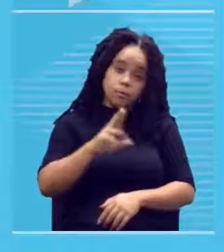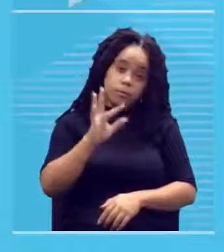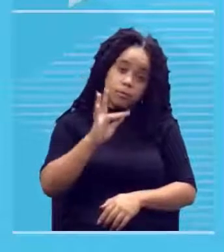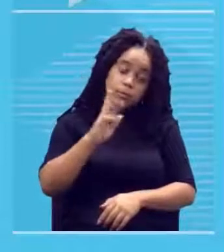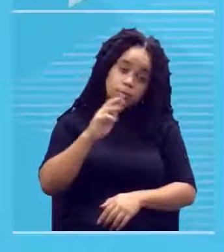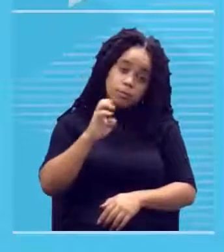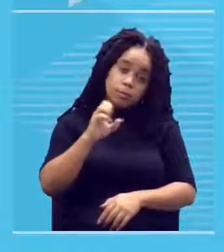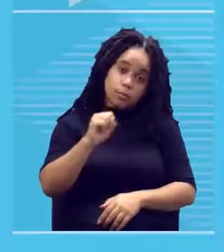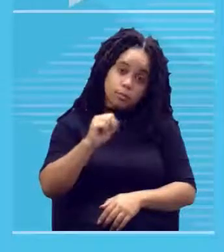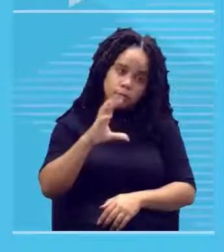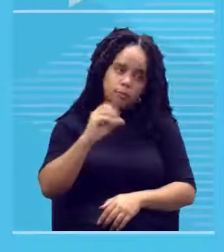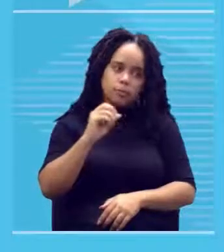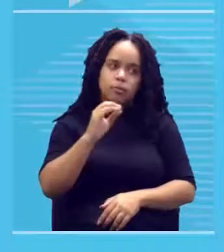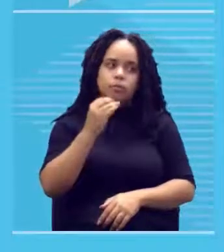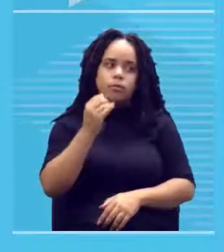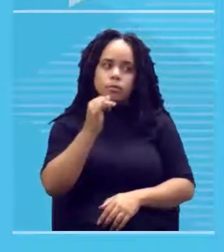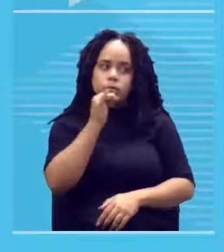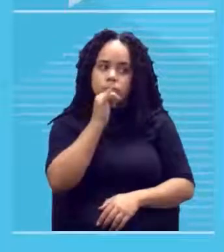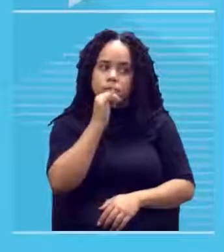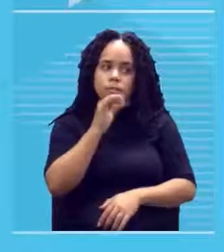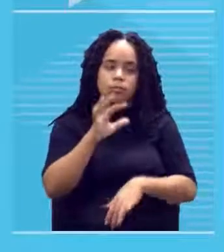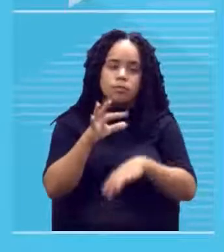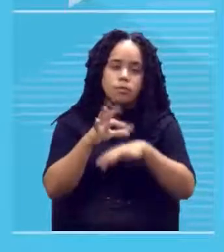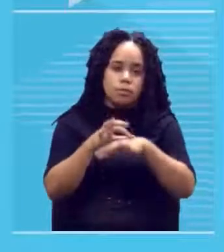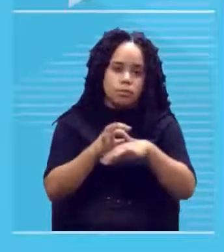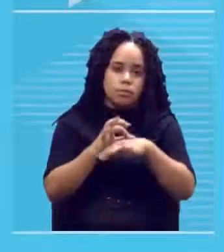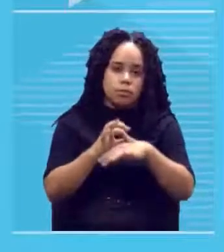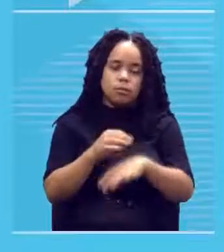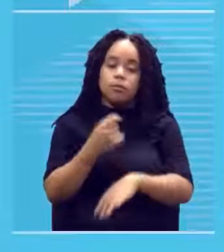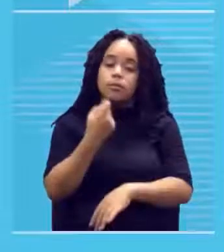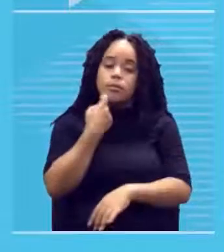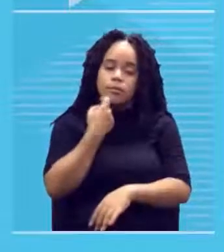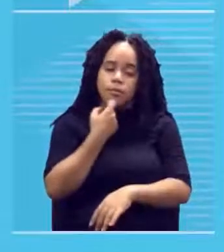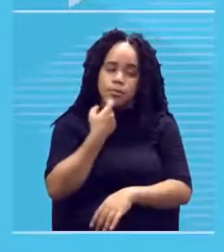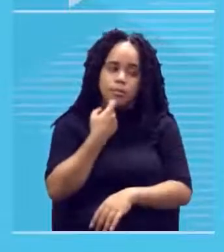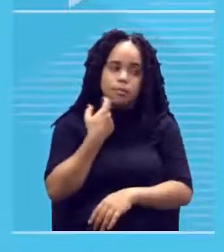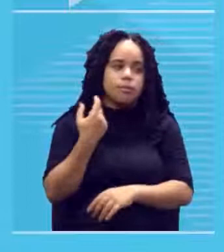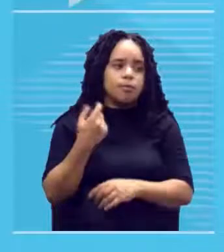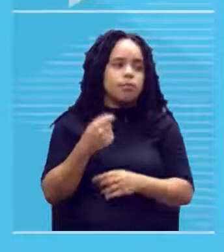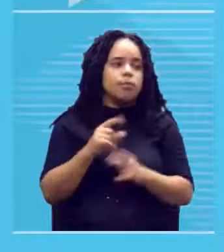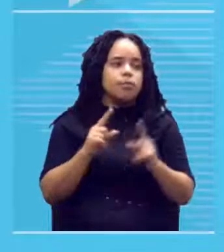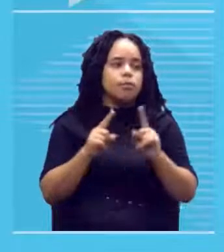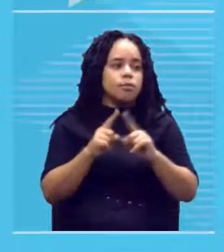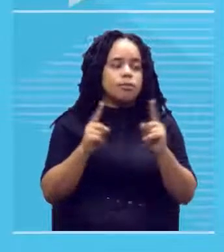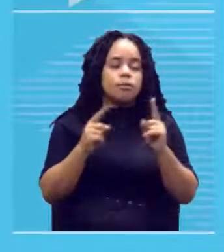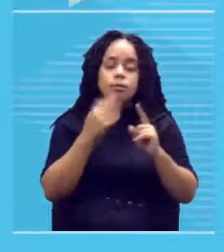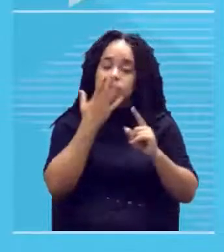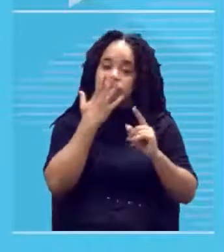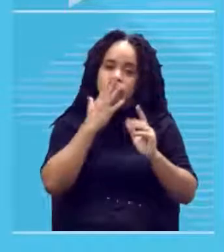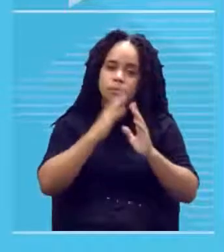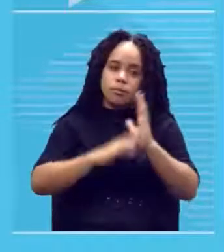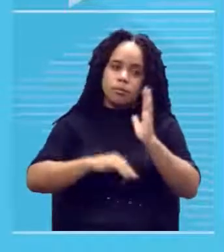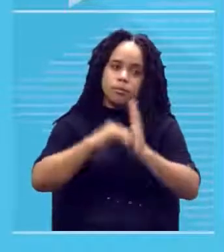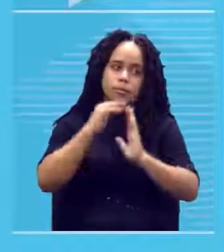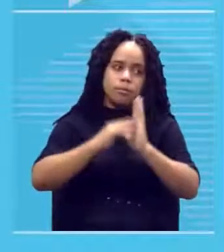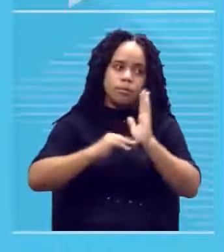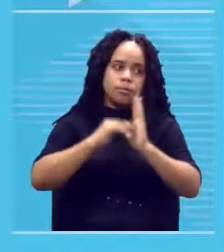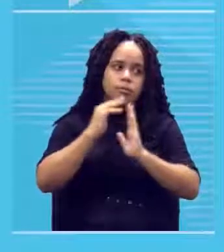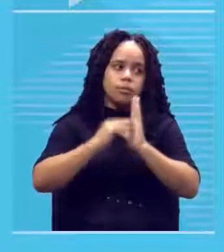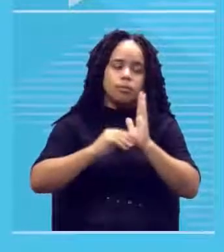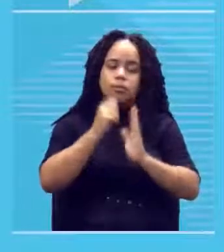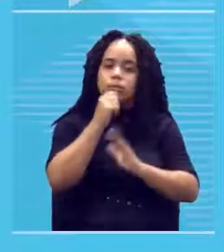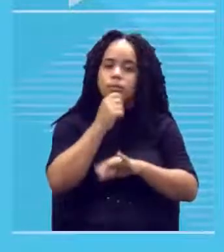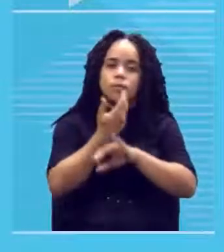coisas como carne carne fresca peixe fresco ok mas para pintura é aquilo que não